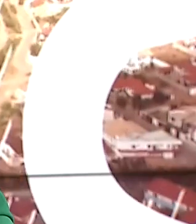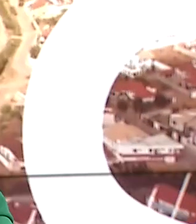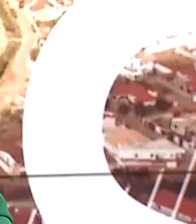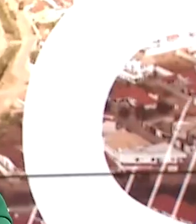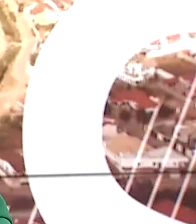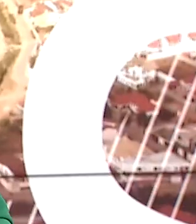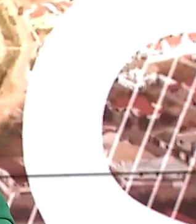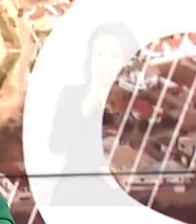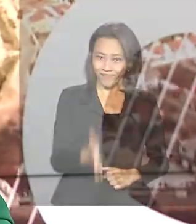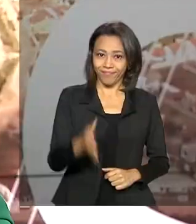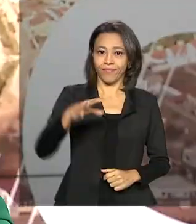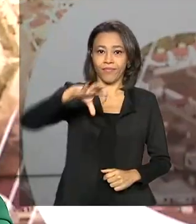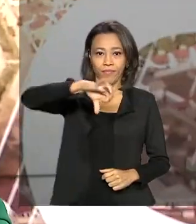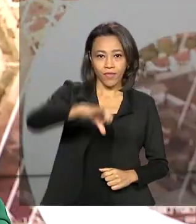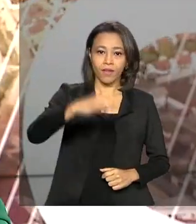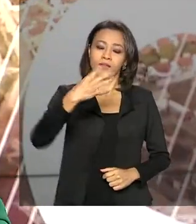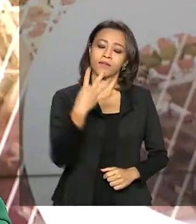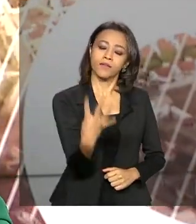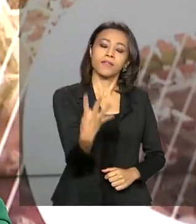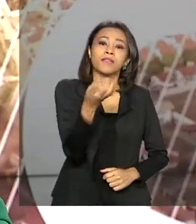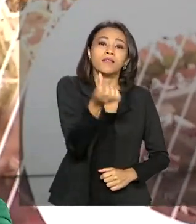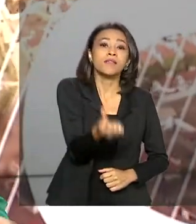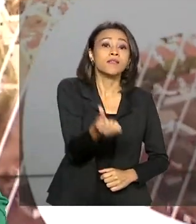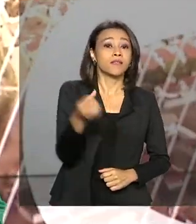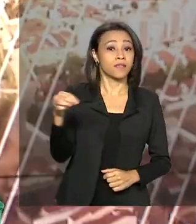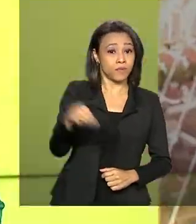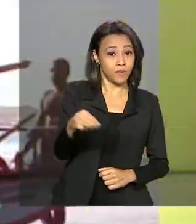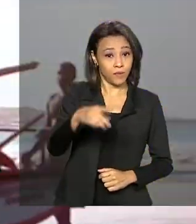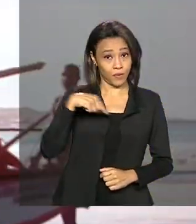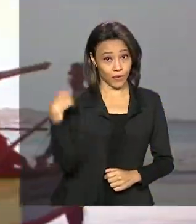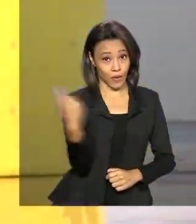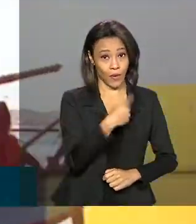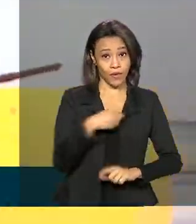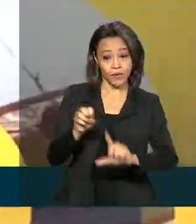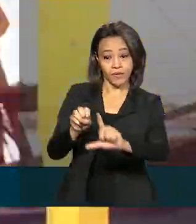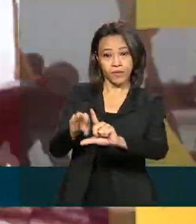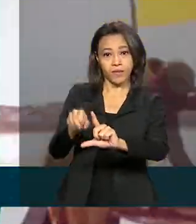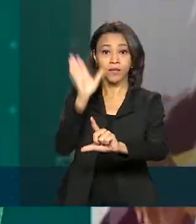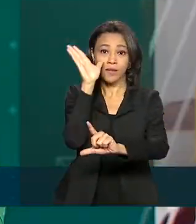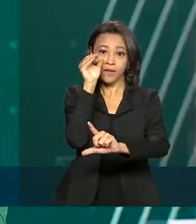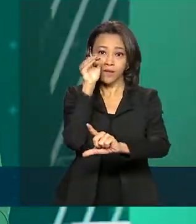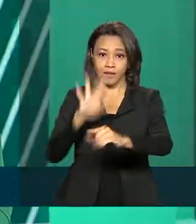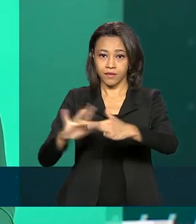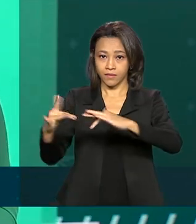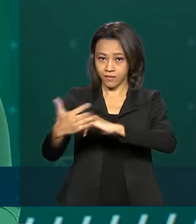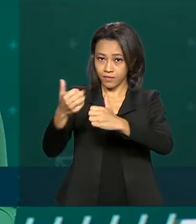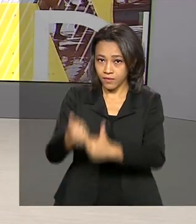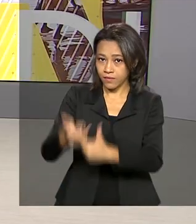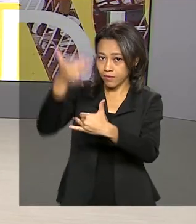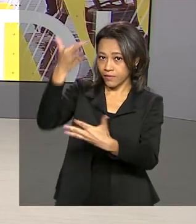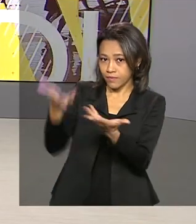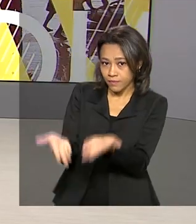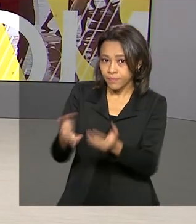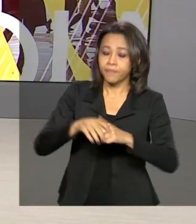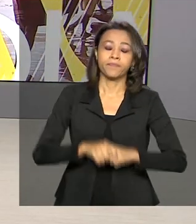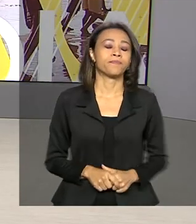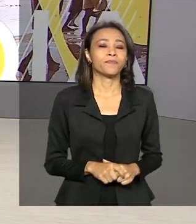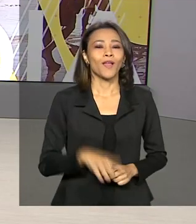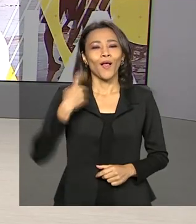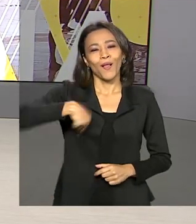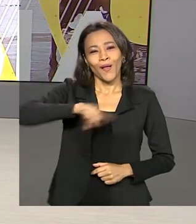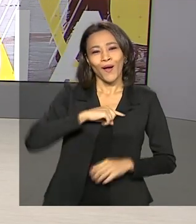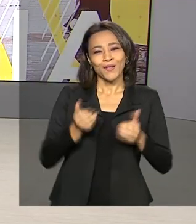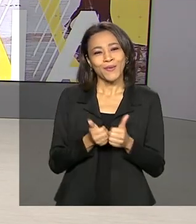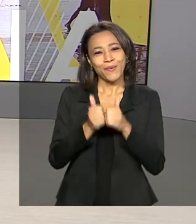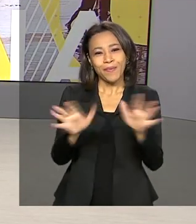São nove horas e quarenta e seis minutos. Nós estamos ao vivo também pelas redes sociais. A gente abre